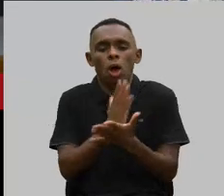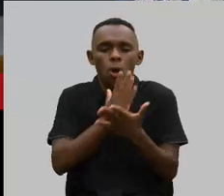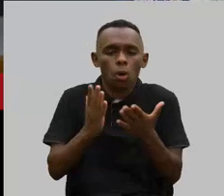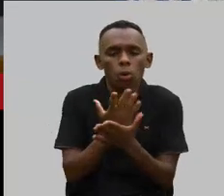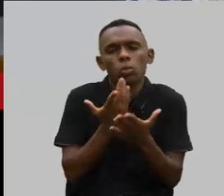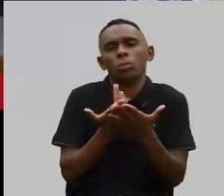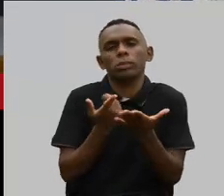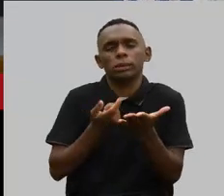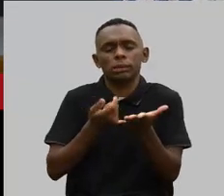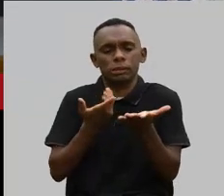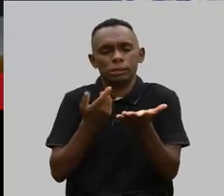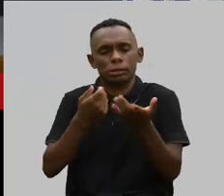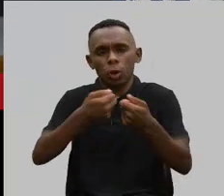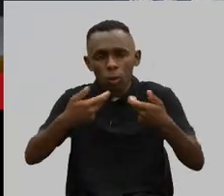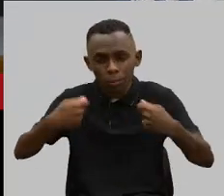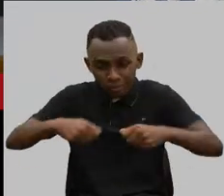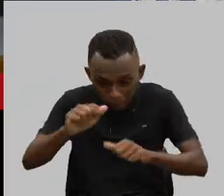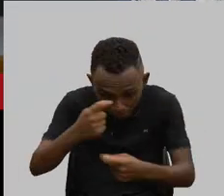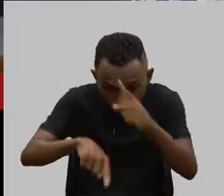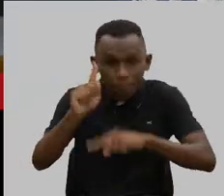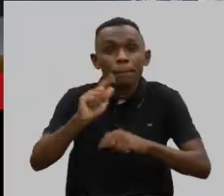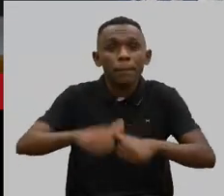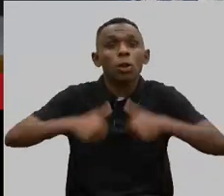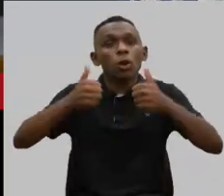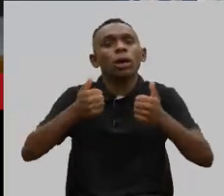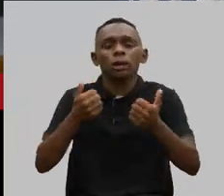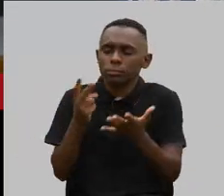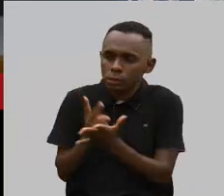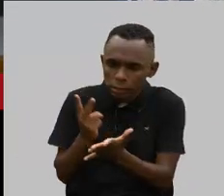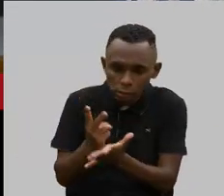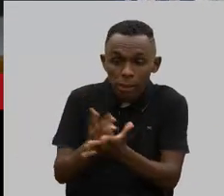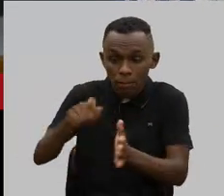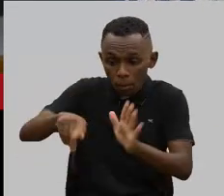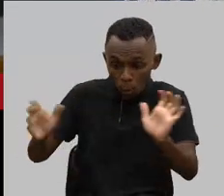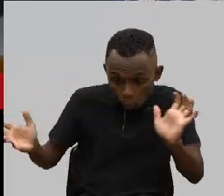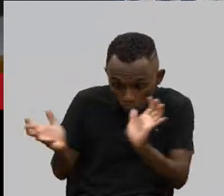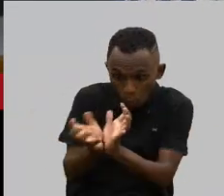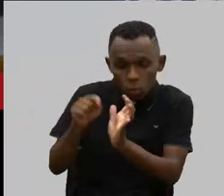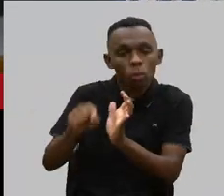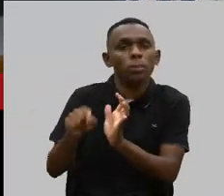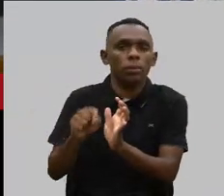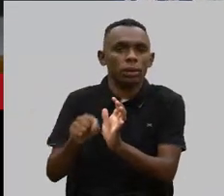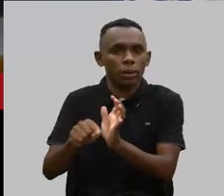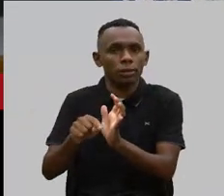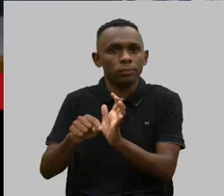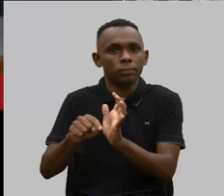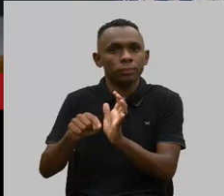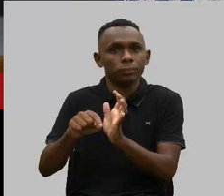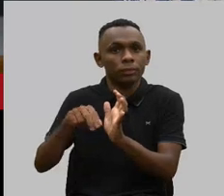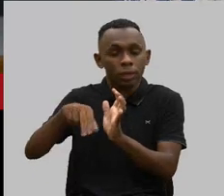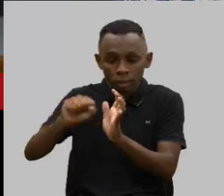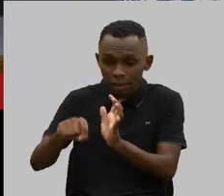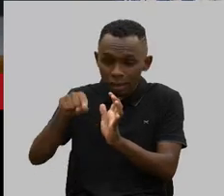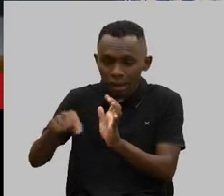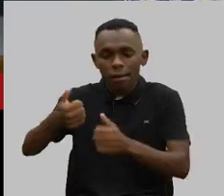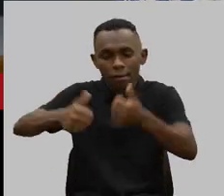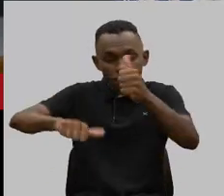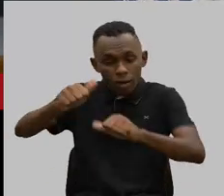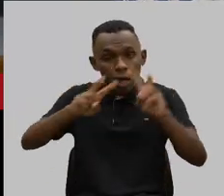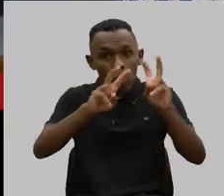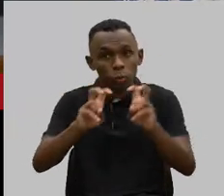reclamações, todas têm que ser dirigidas à ANS. A competência é lá para a análise dessas